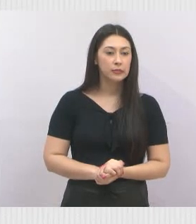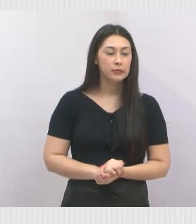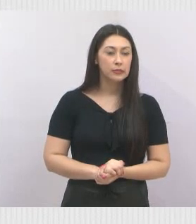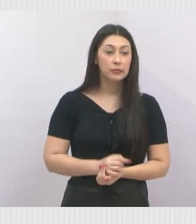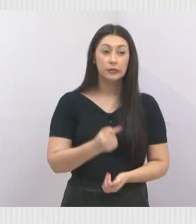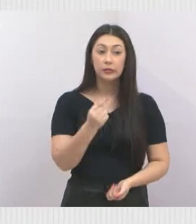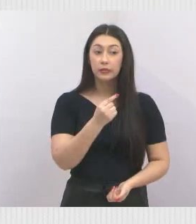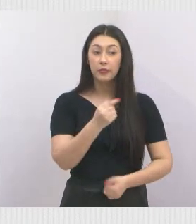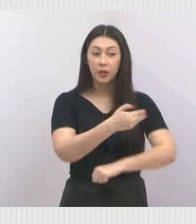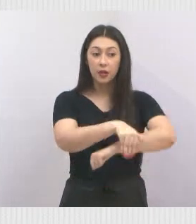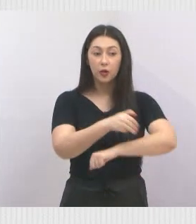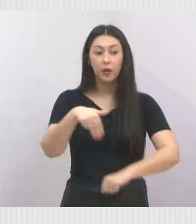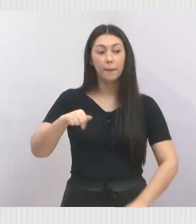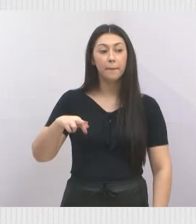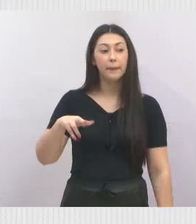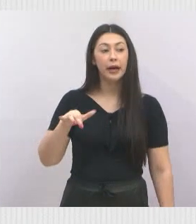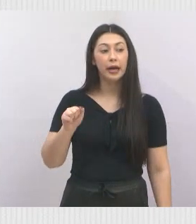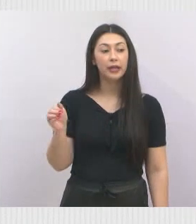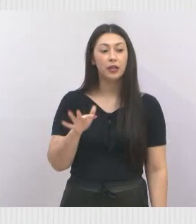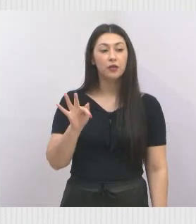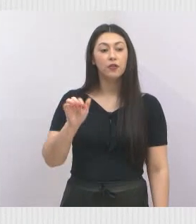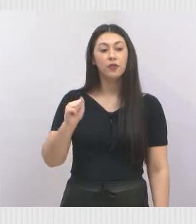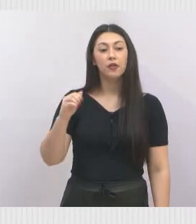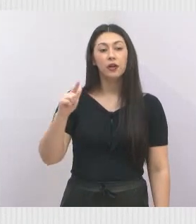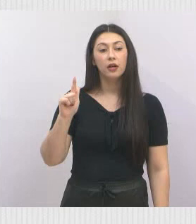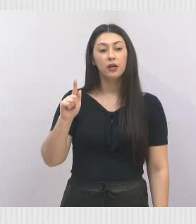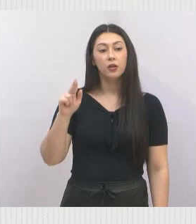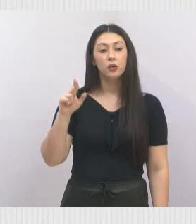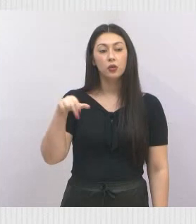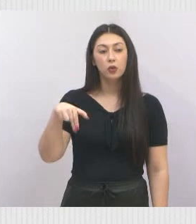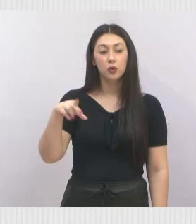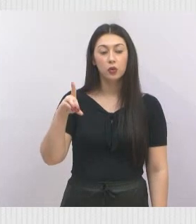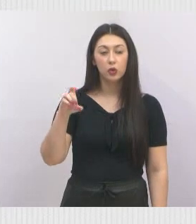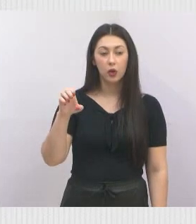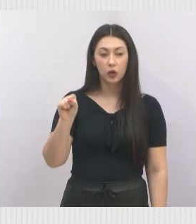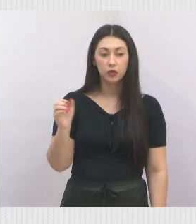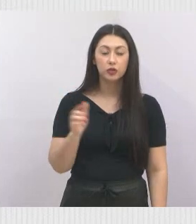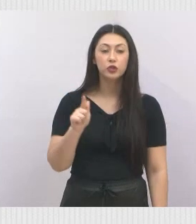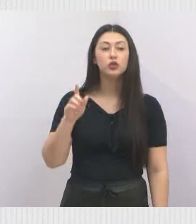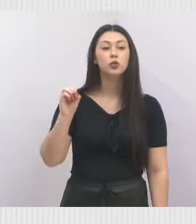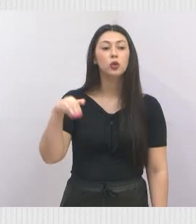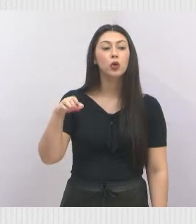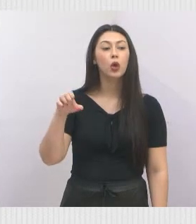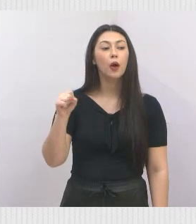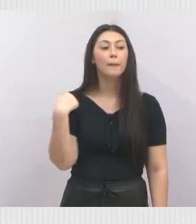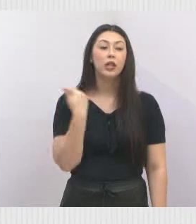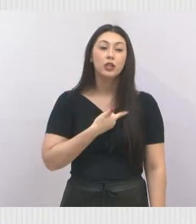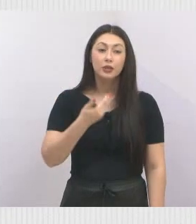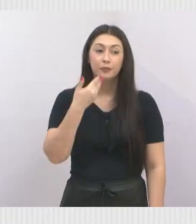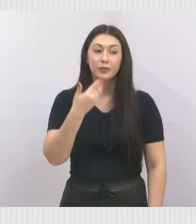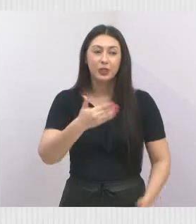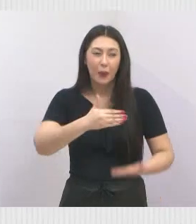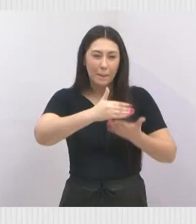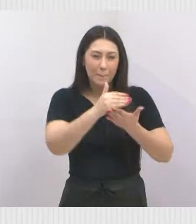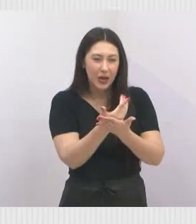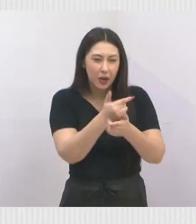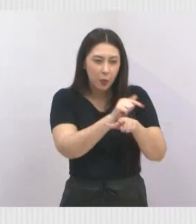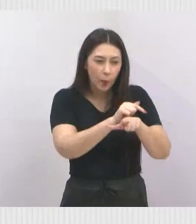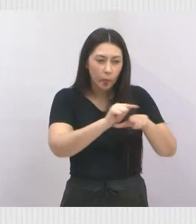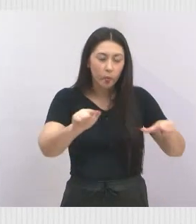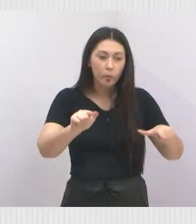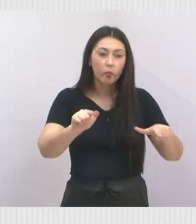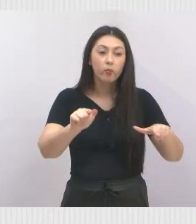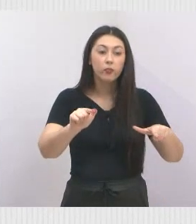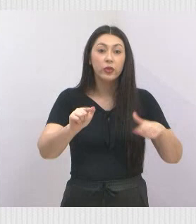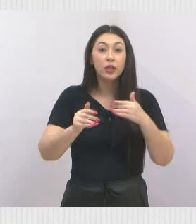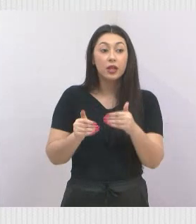Aí, na Avenida Maria Facundo de Gomes também, estamos solicitando a operação tapa-buraco, bem de fronte